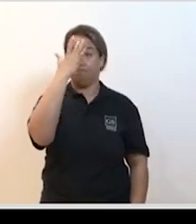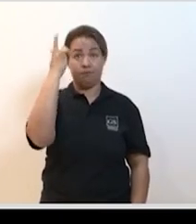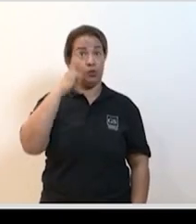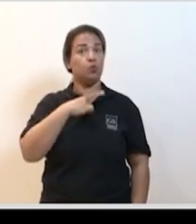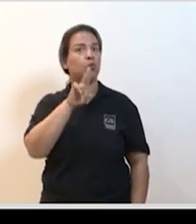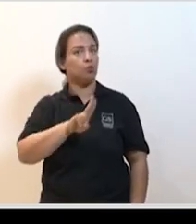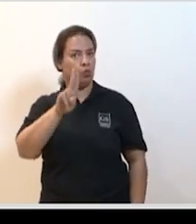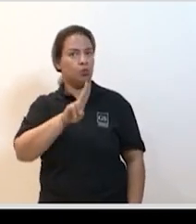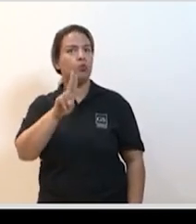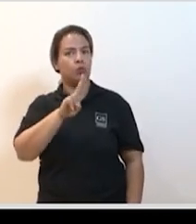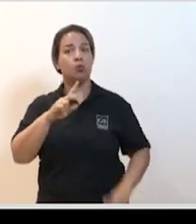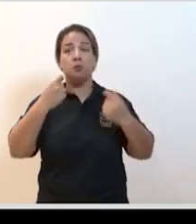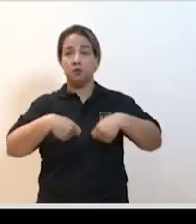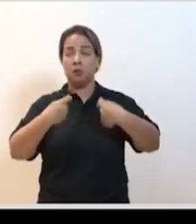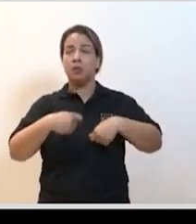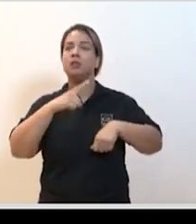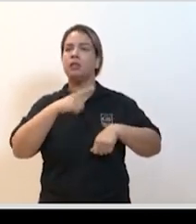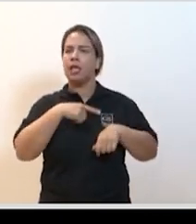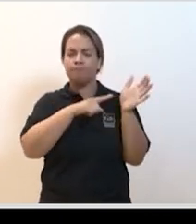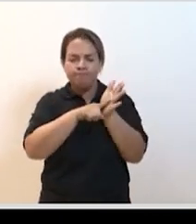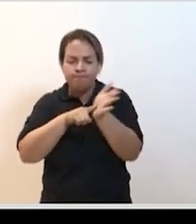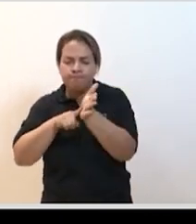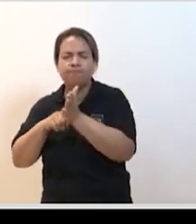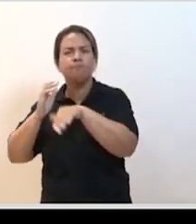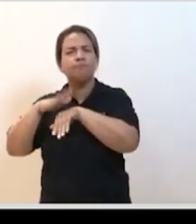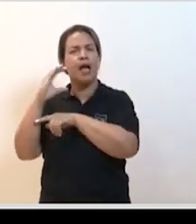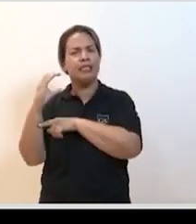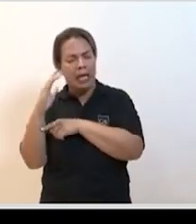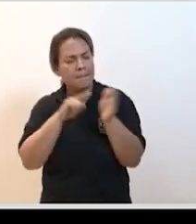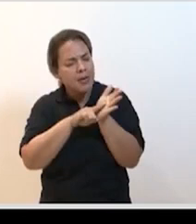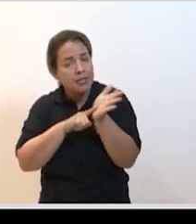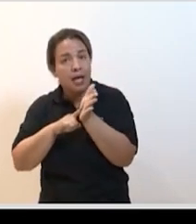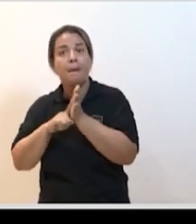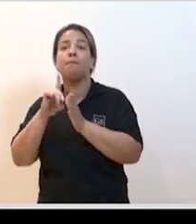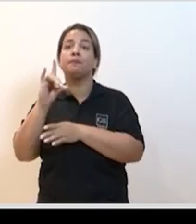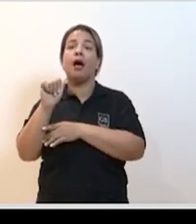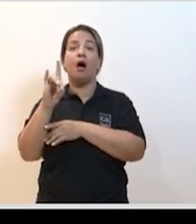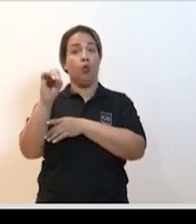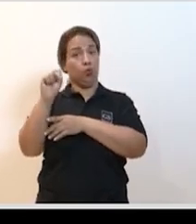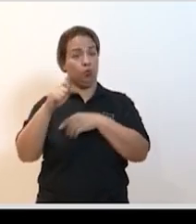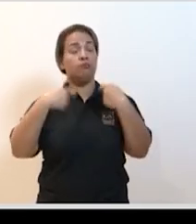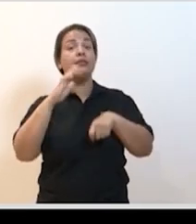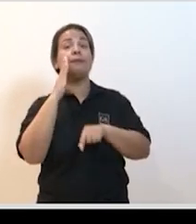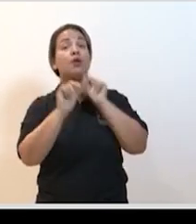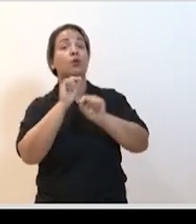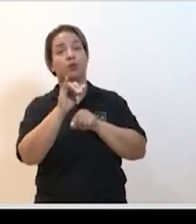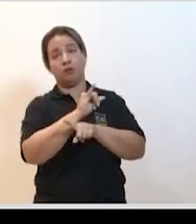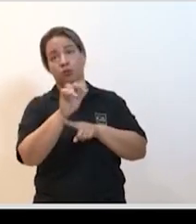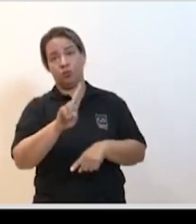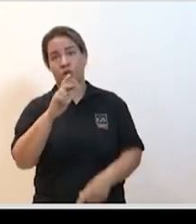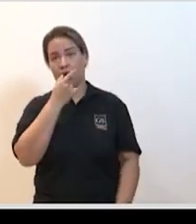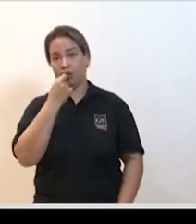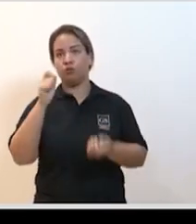que a usam é preciso produzir mais dados científicos para que a gente possa saber nesse momento o que fazer com essa medicação pode passar o próximo